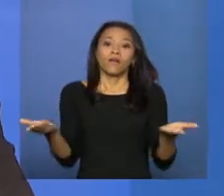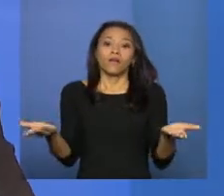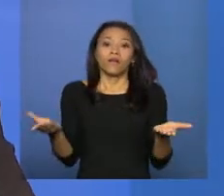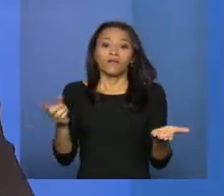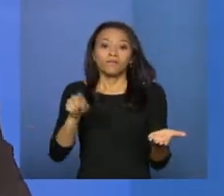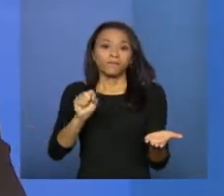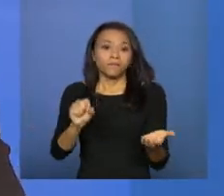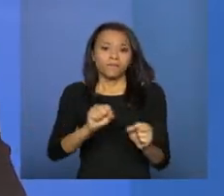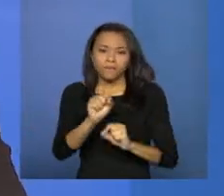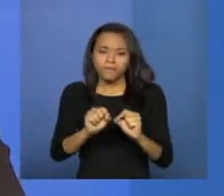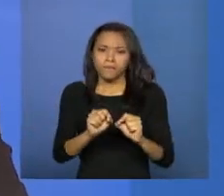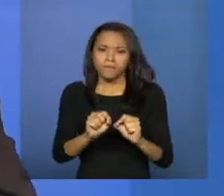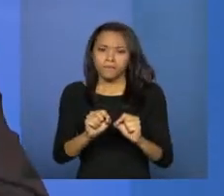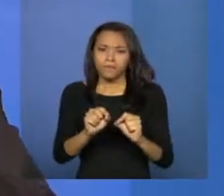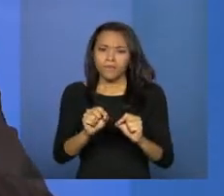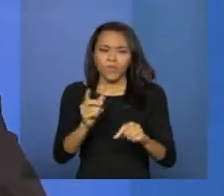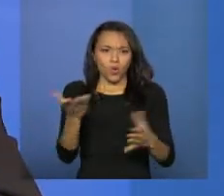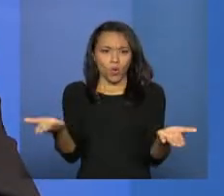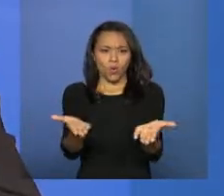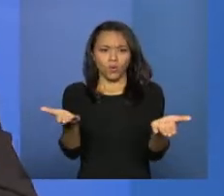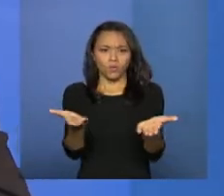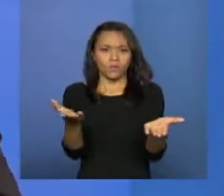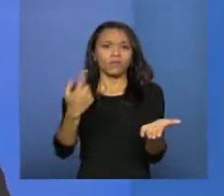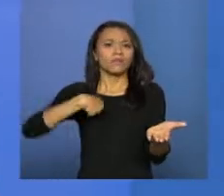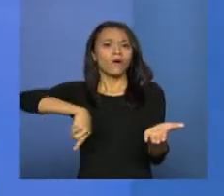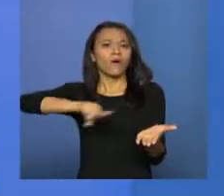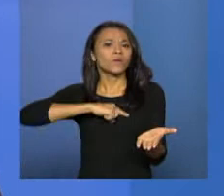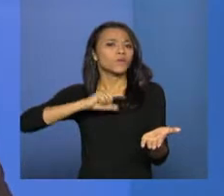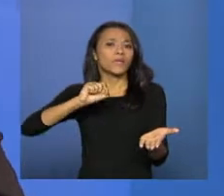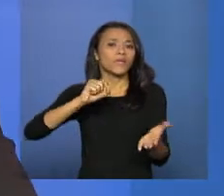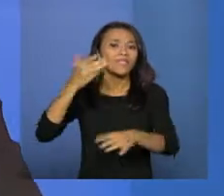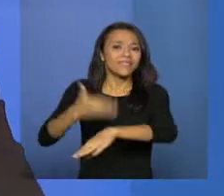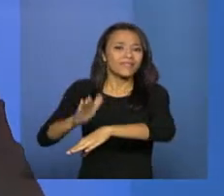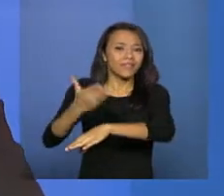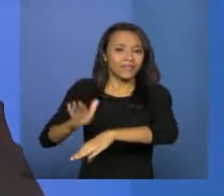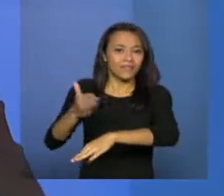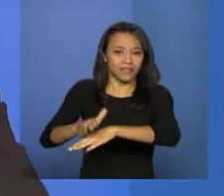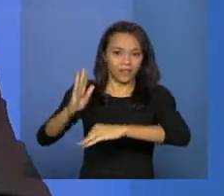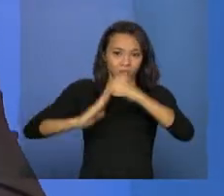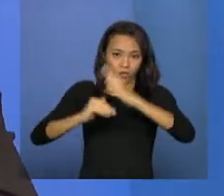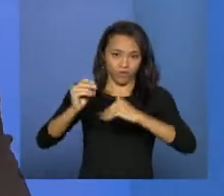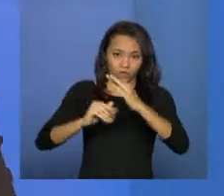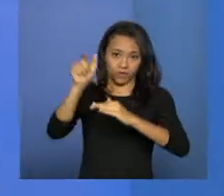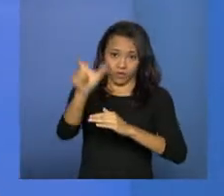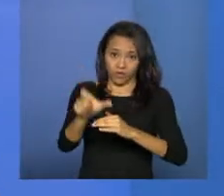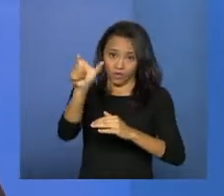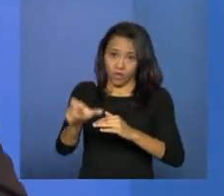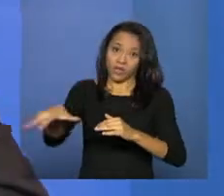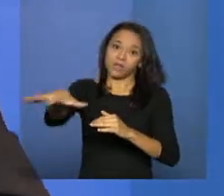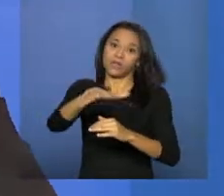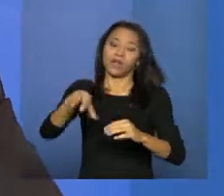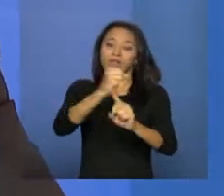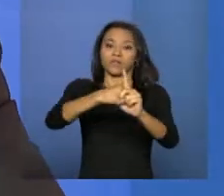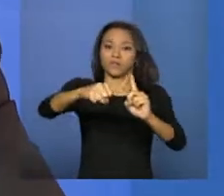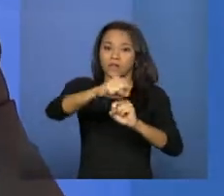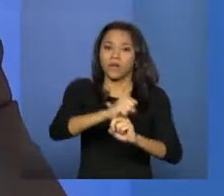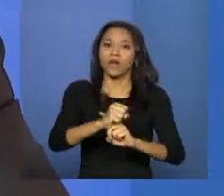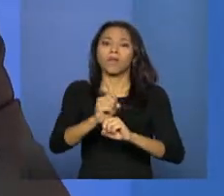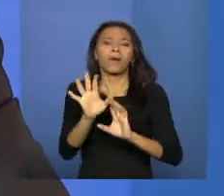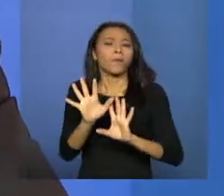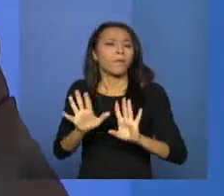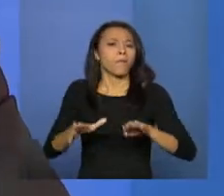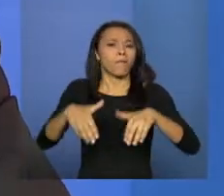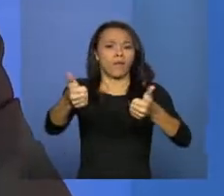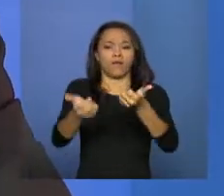é o mote do momento, da gente qualificar as nossas entregas, qualificar os nossos serviços, para que essa